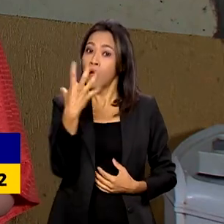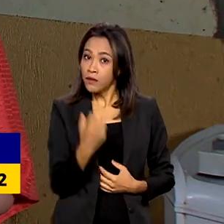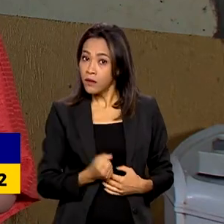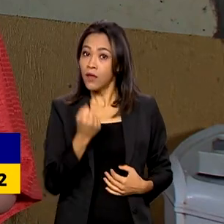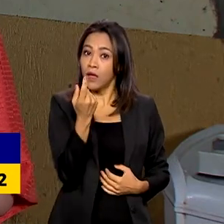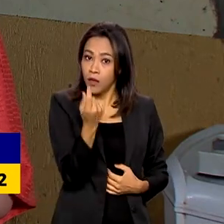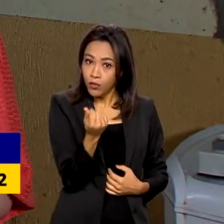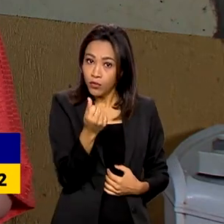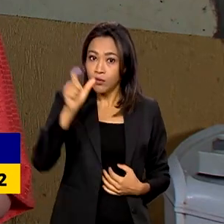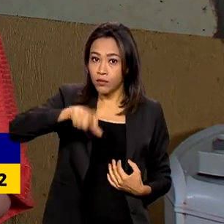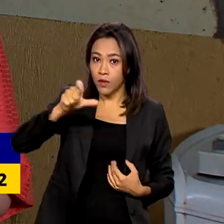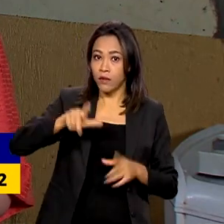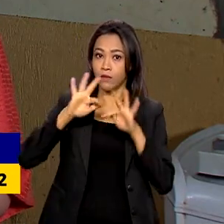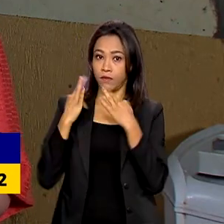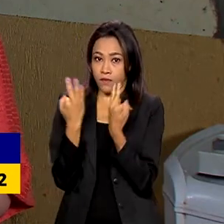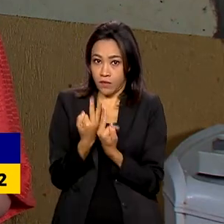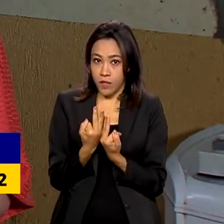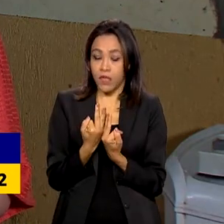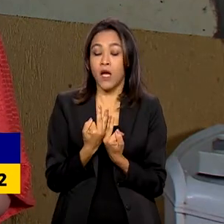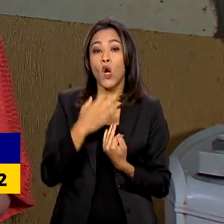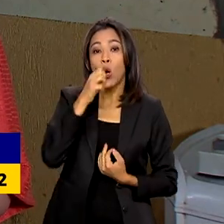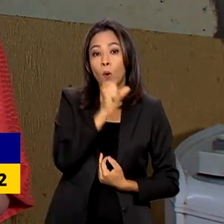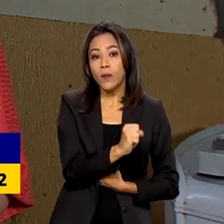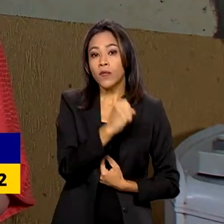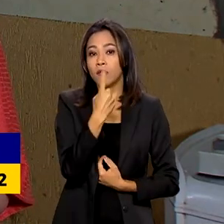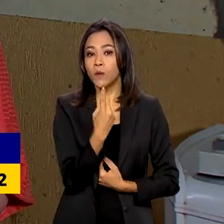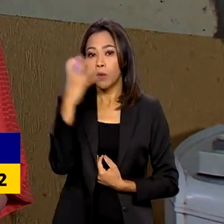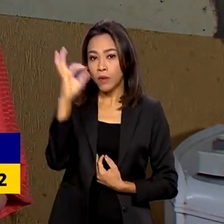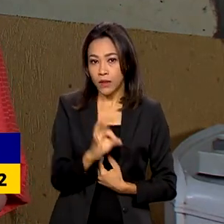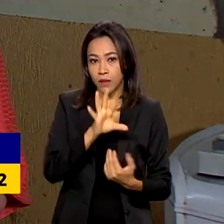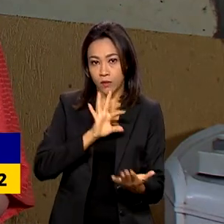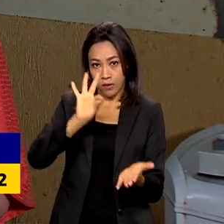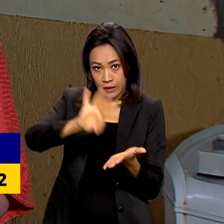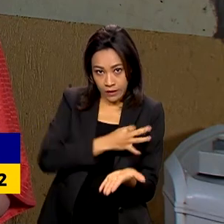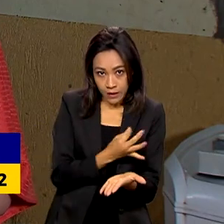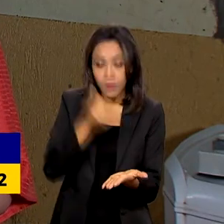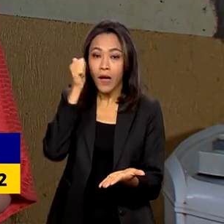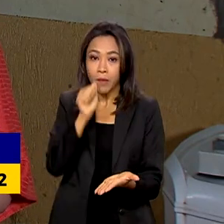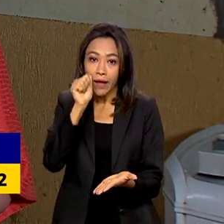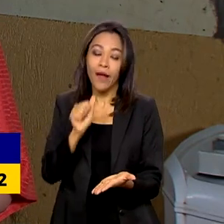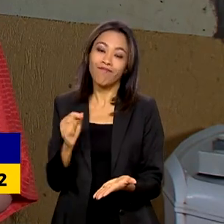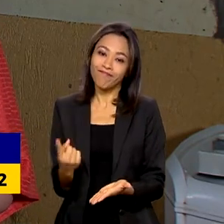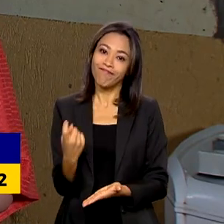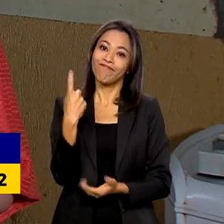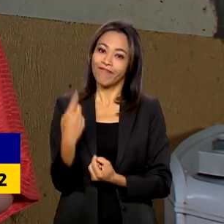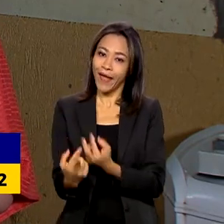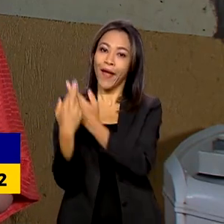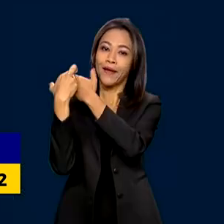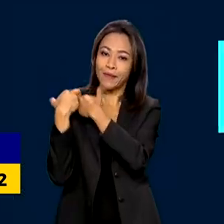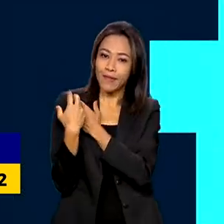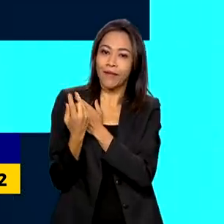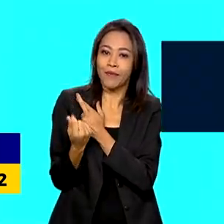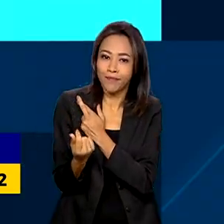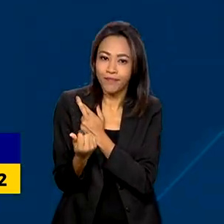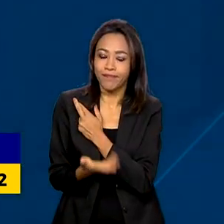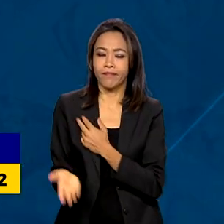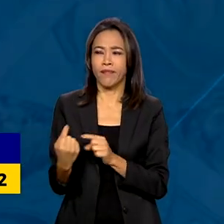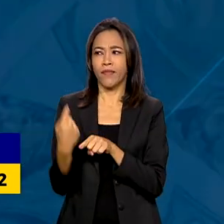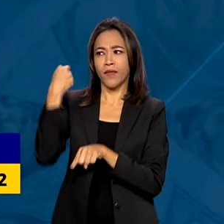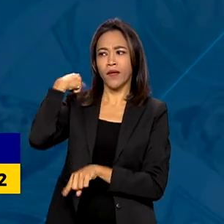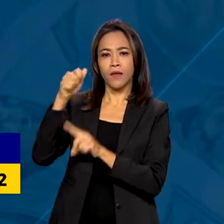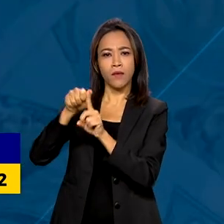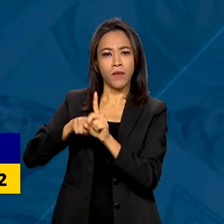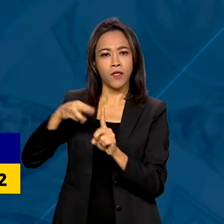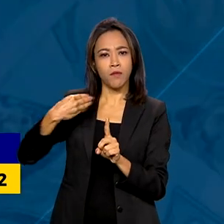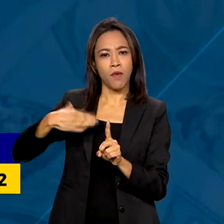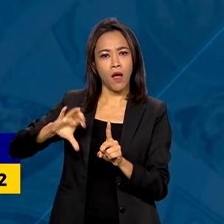Família. Em 81% dos lares inscritos, a mulher é a responsável pelas finanças. Desde março, o